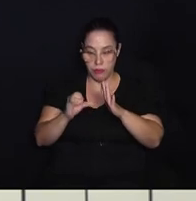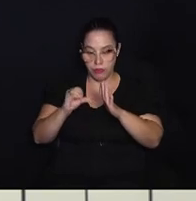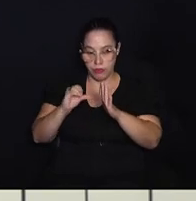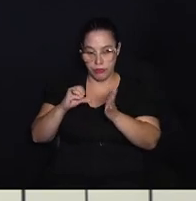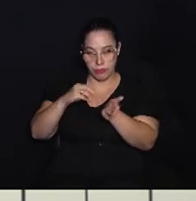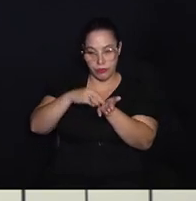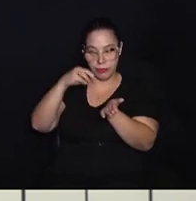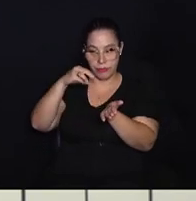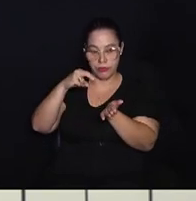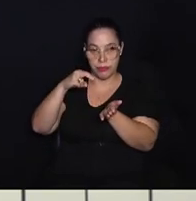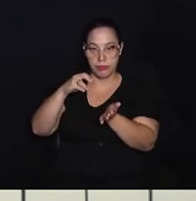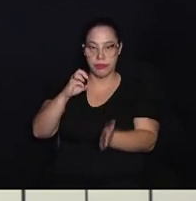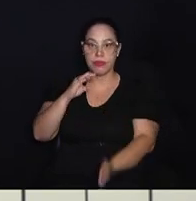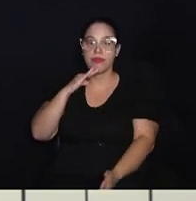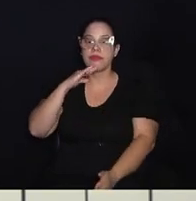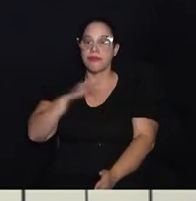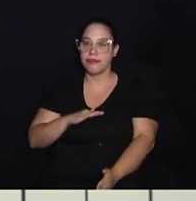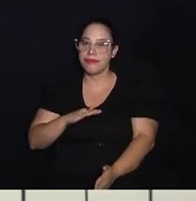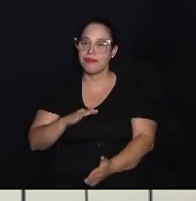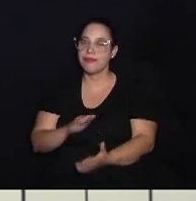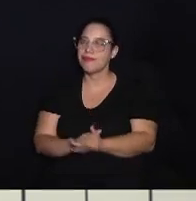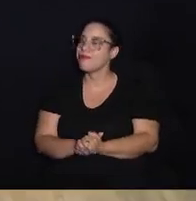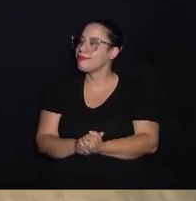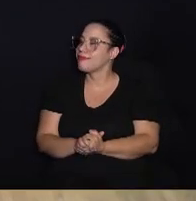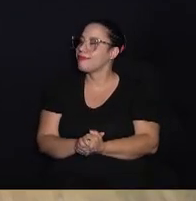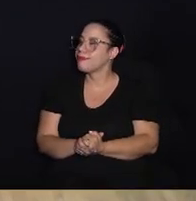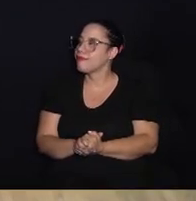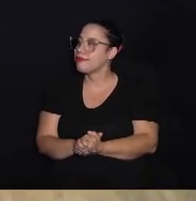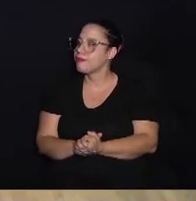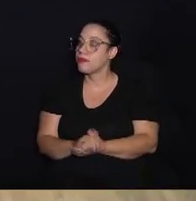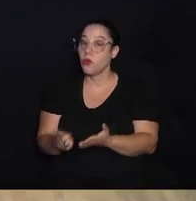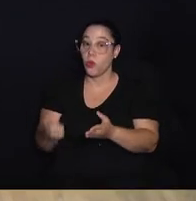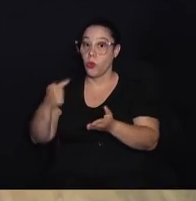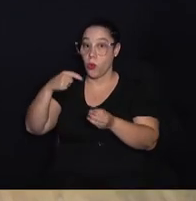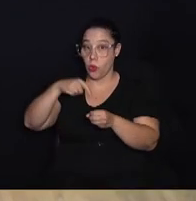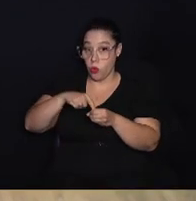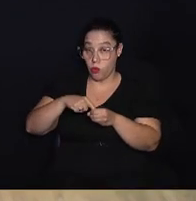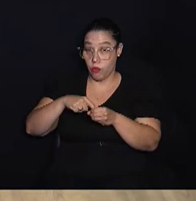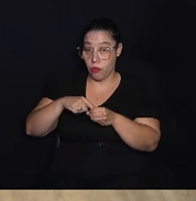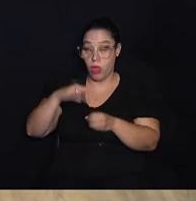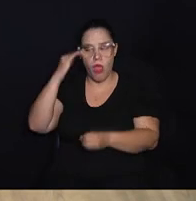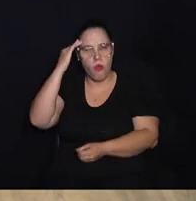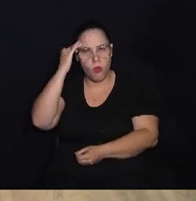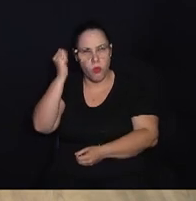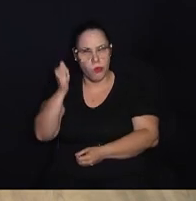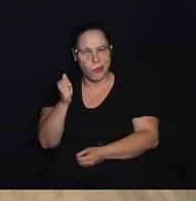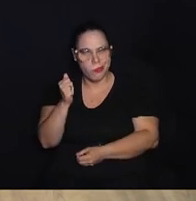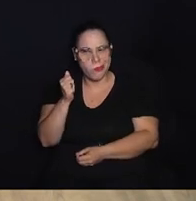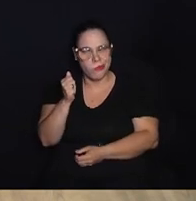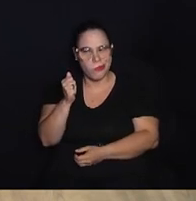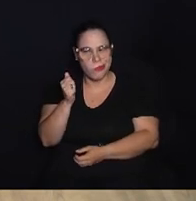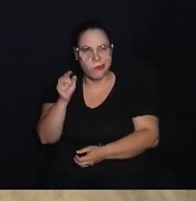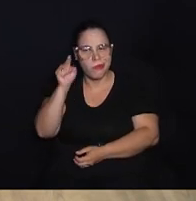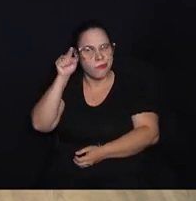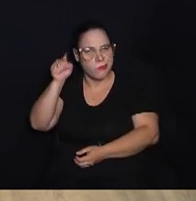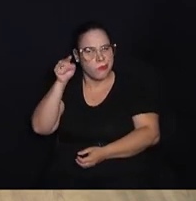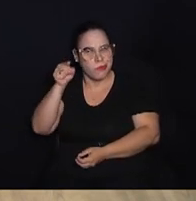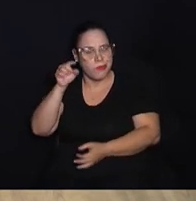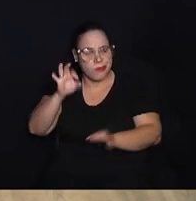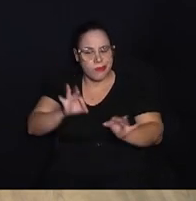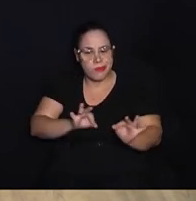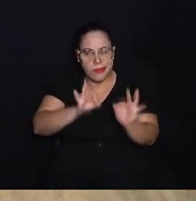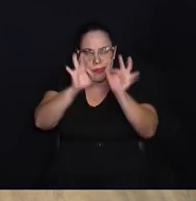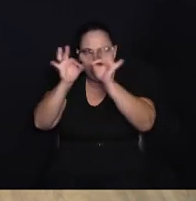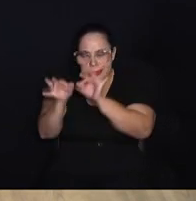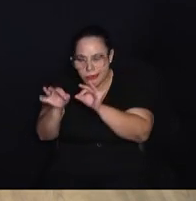até as 5 horas da tarde. A gente volta aqui com o Você Sabia, que é justamente para que nós mostremos